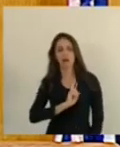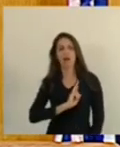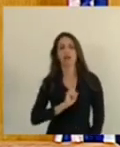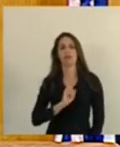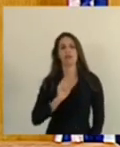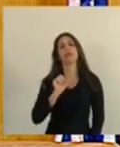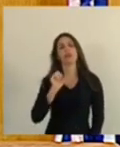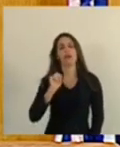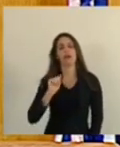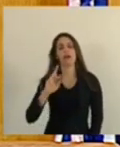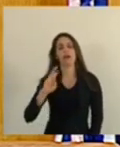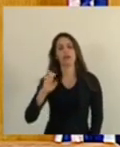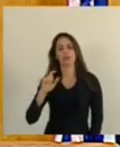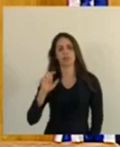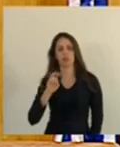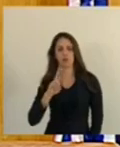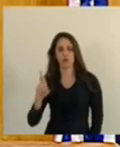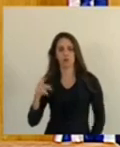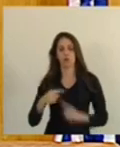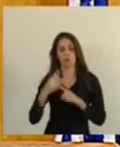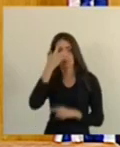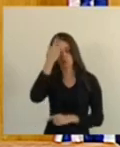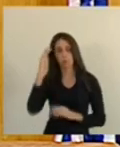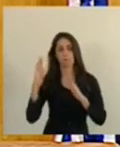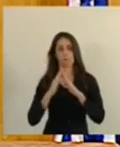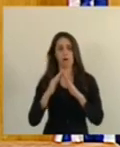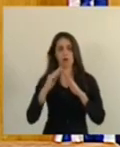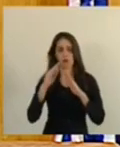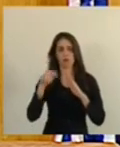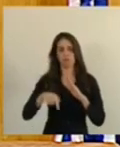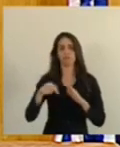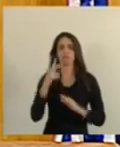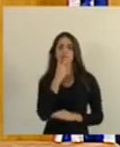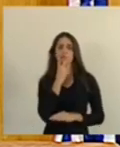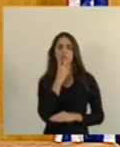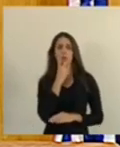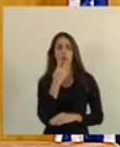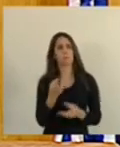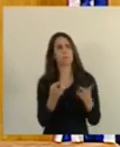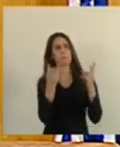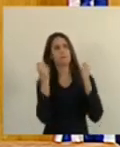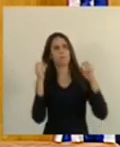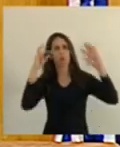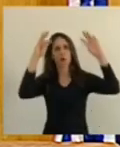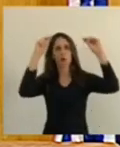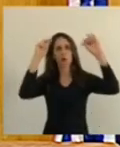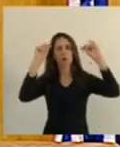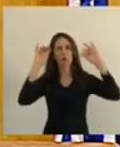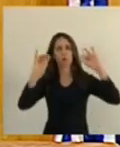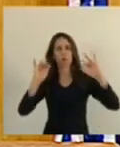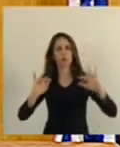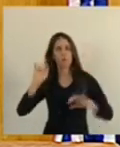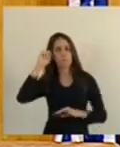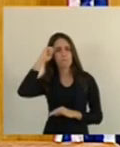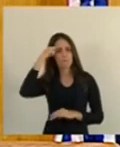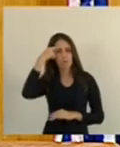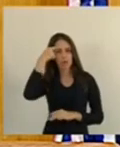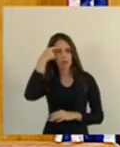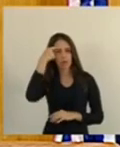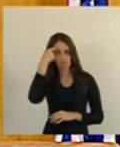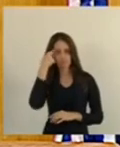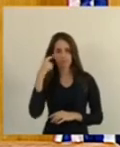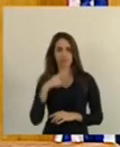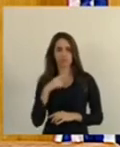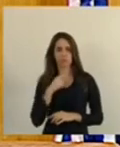A população de Vitória tem percebido, a Grande Vitória tem percebido o aumento do pó preto. Nós continuamos com esse drama